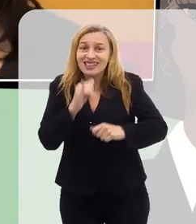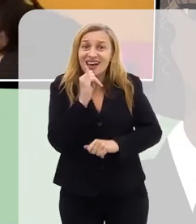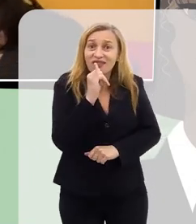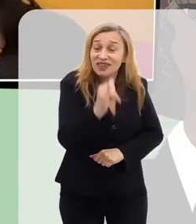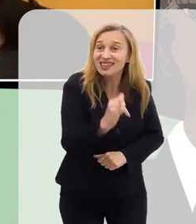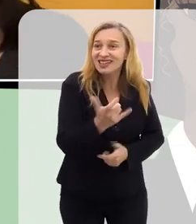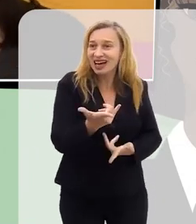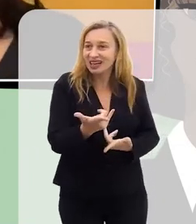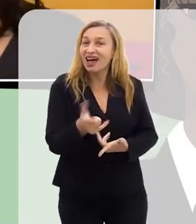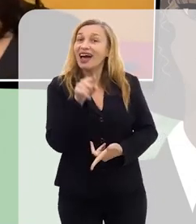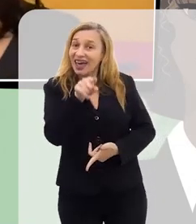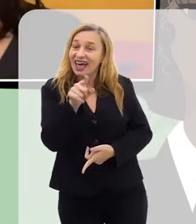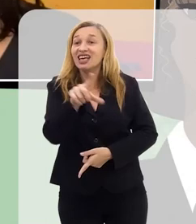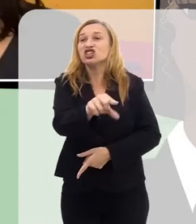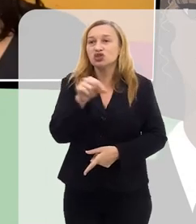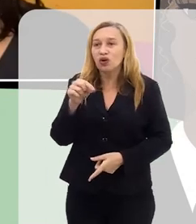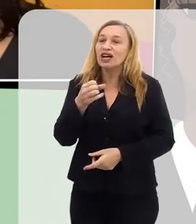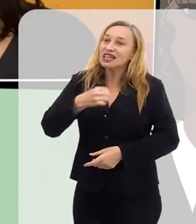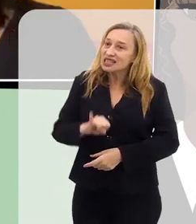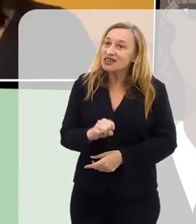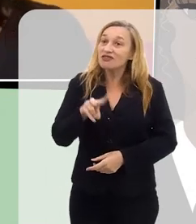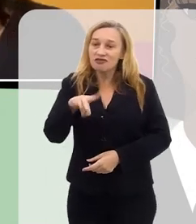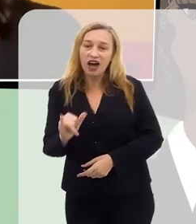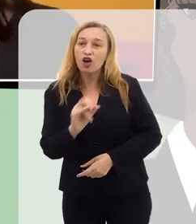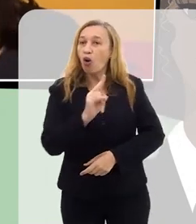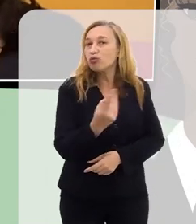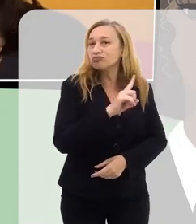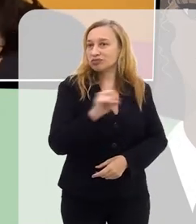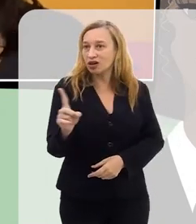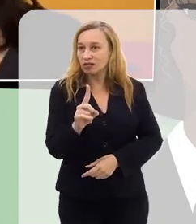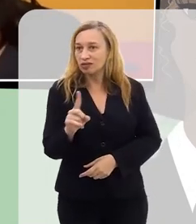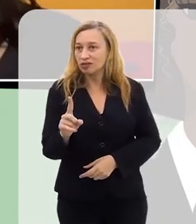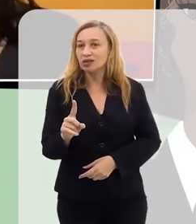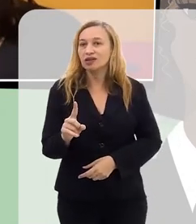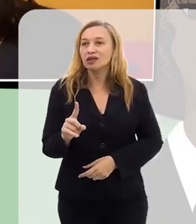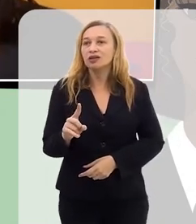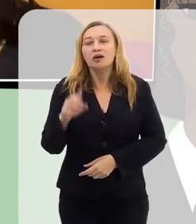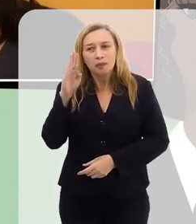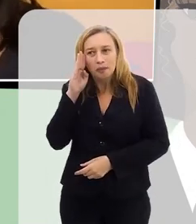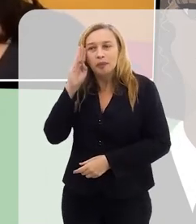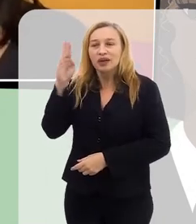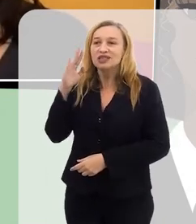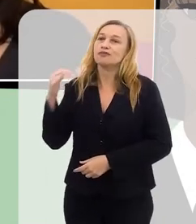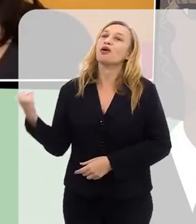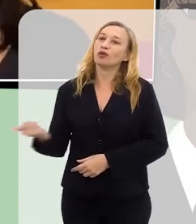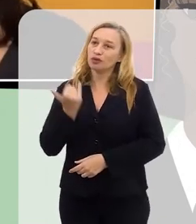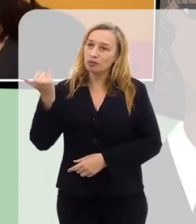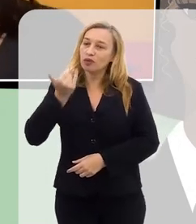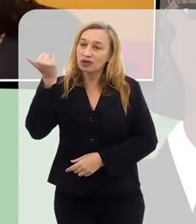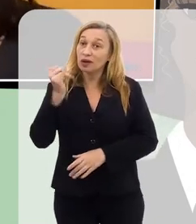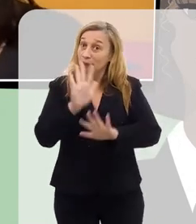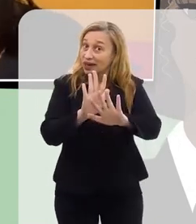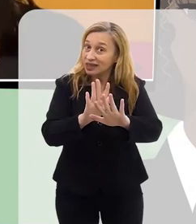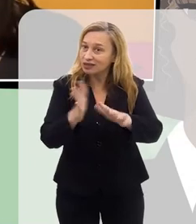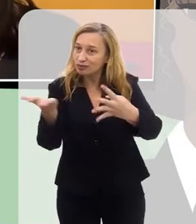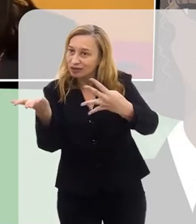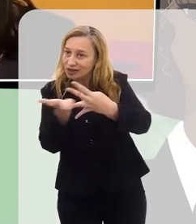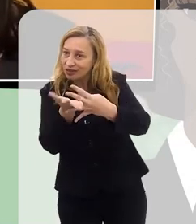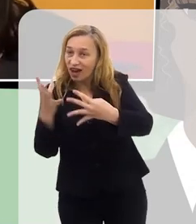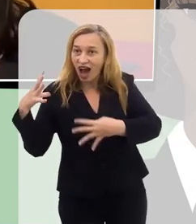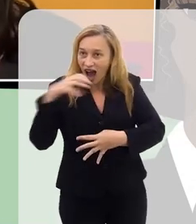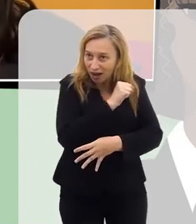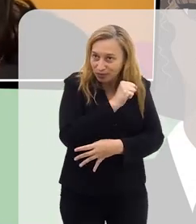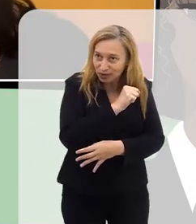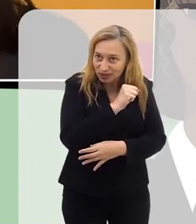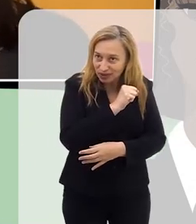avisada, e aí ela decide se ela vai fazer ou não. Esse é um ponto muito importante, mas a gente vai pro